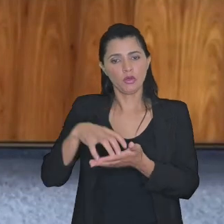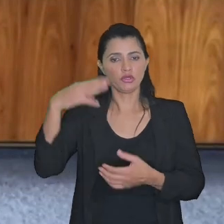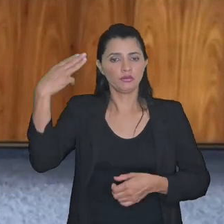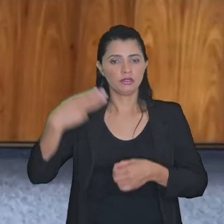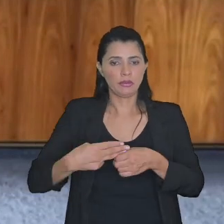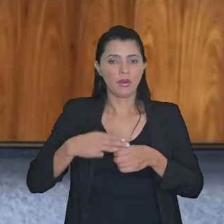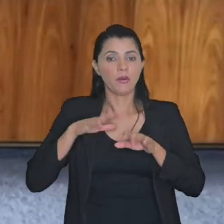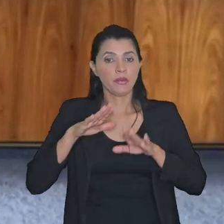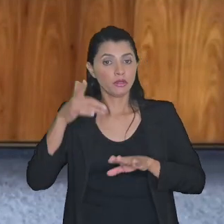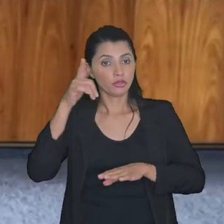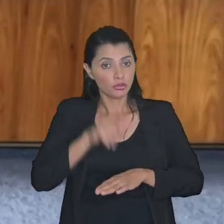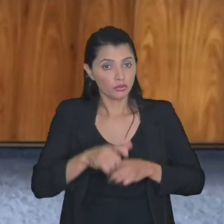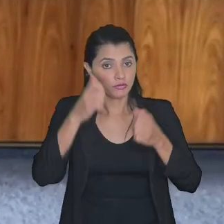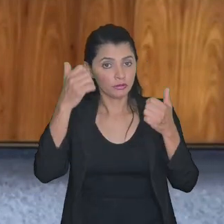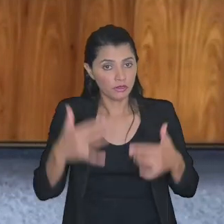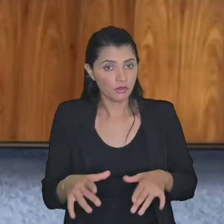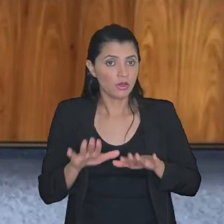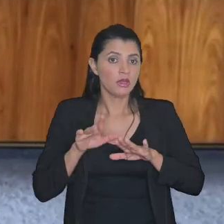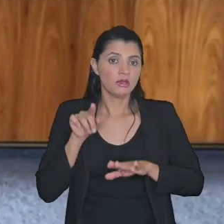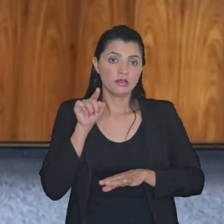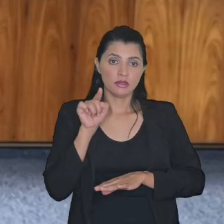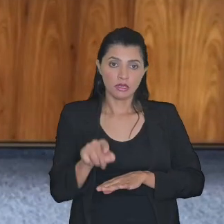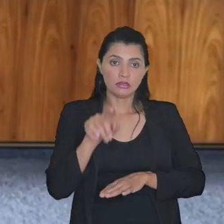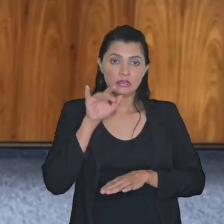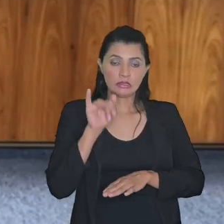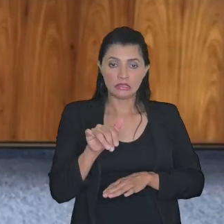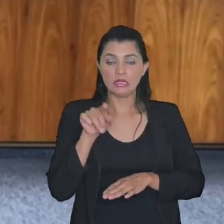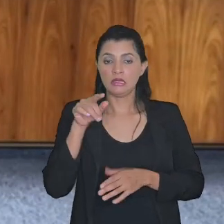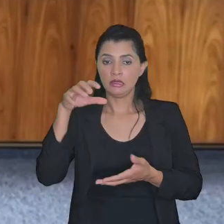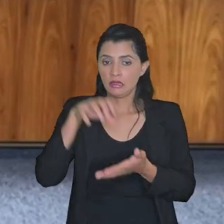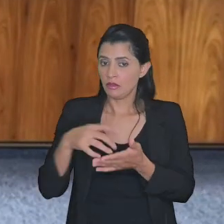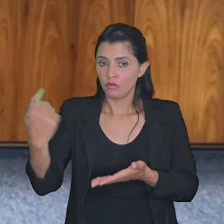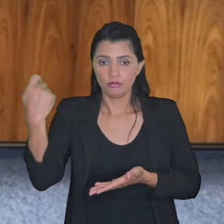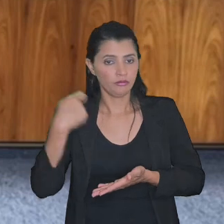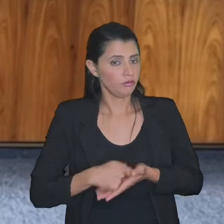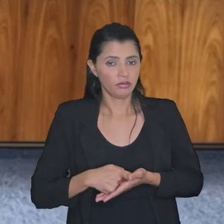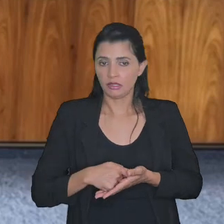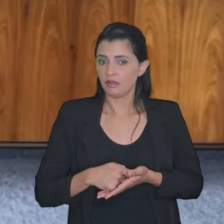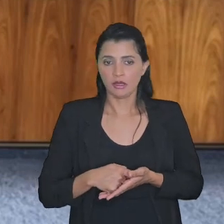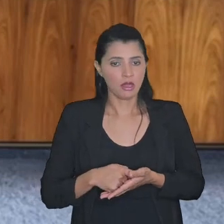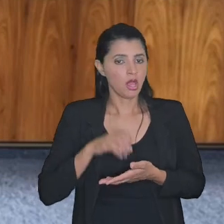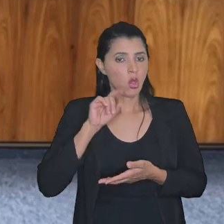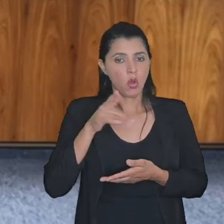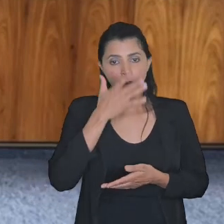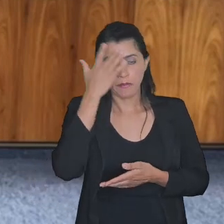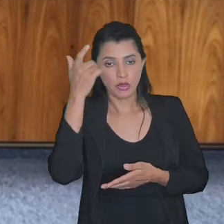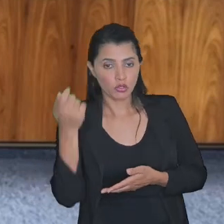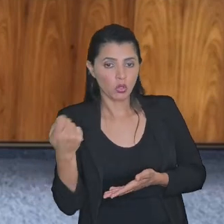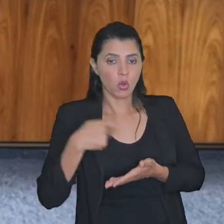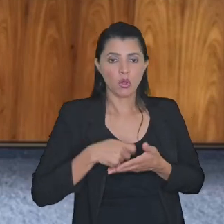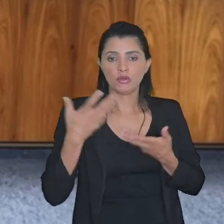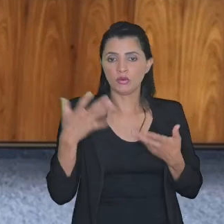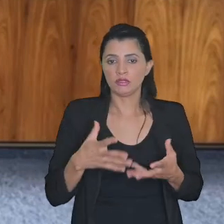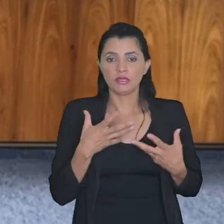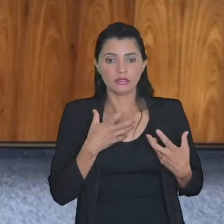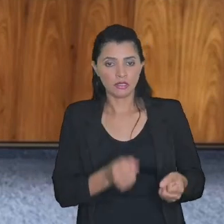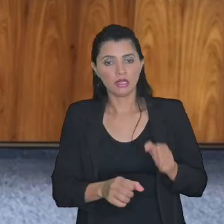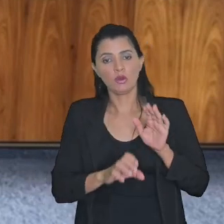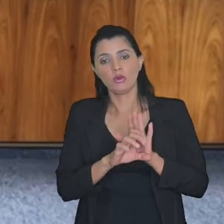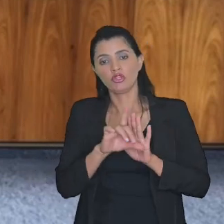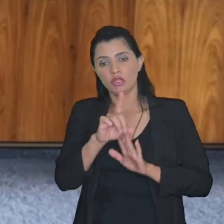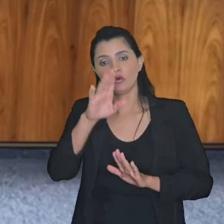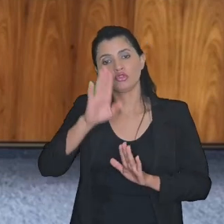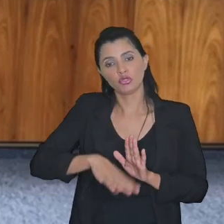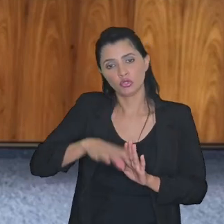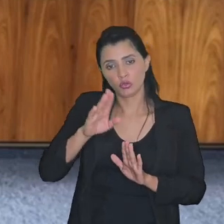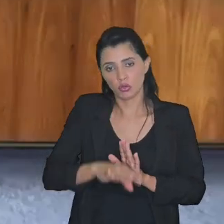municipal mas de novo nesse caso se o ente municipal não pagar ou se o contribuinte não quiser aderir ao edital